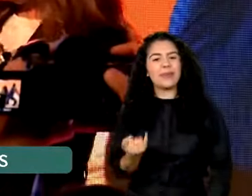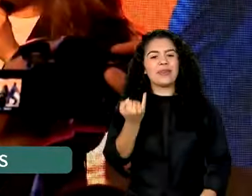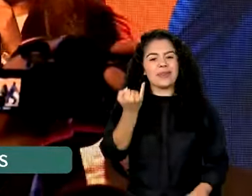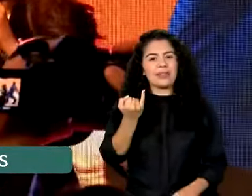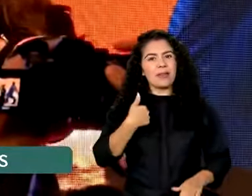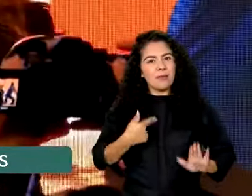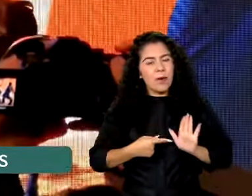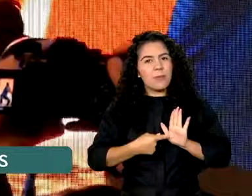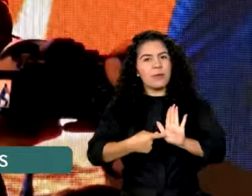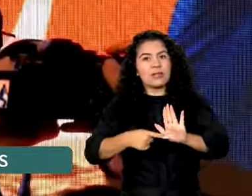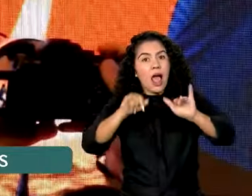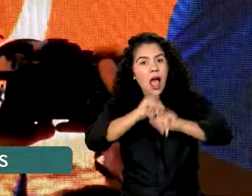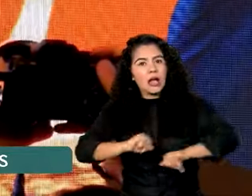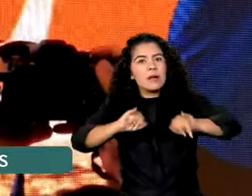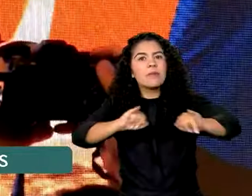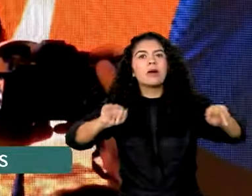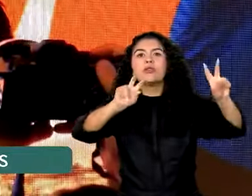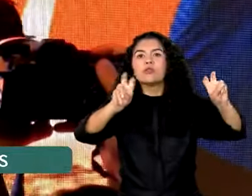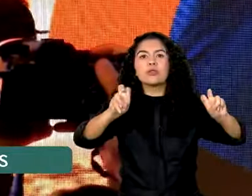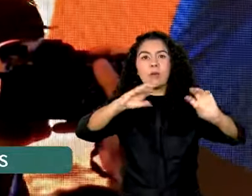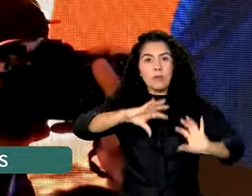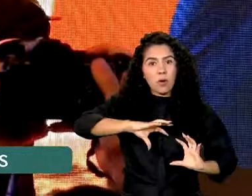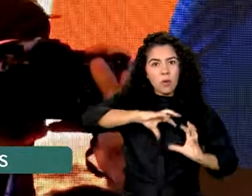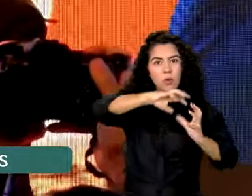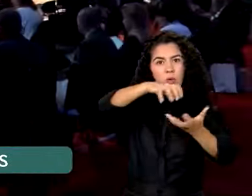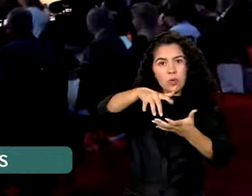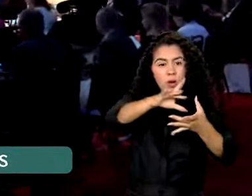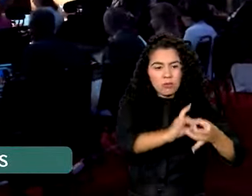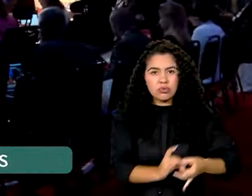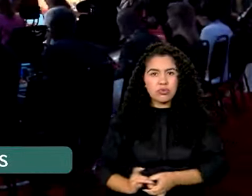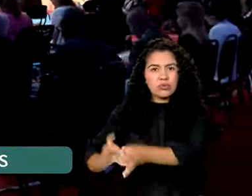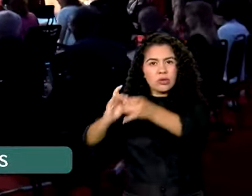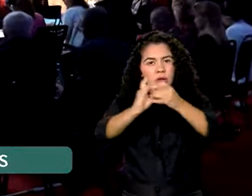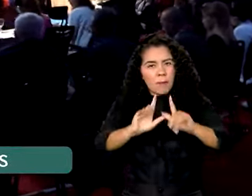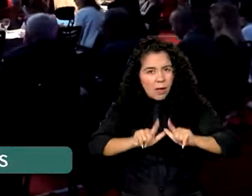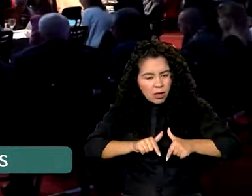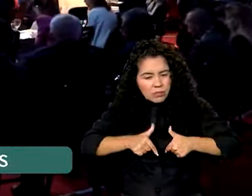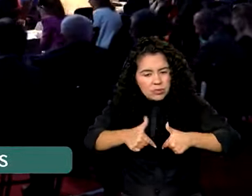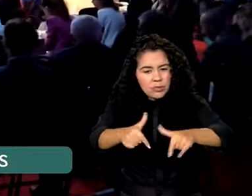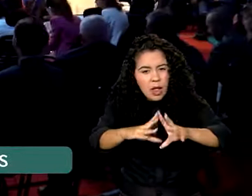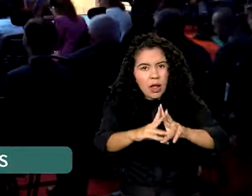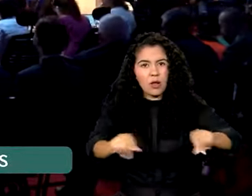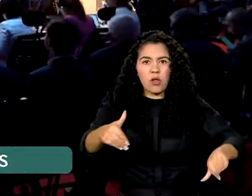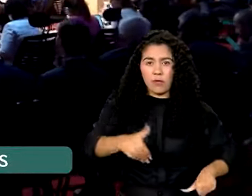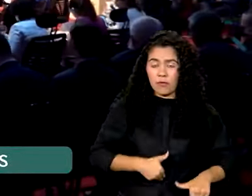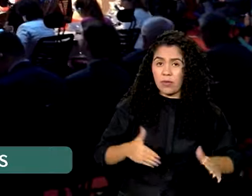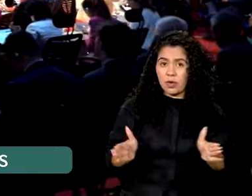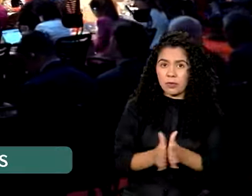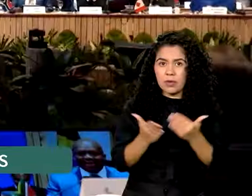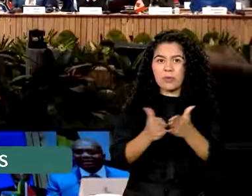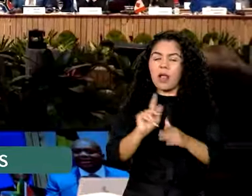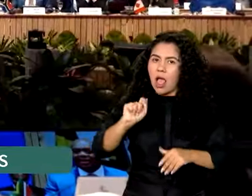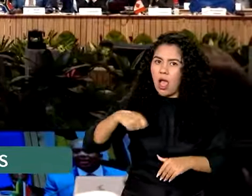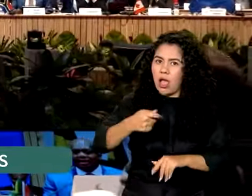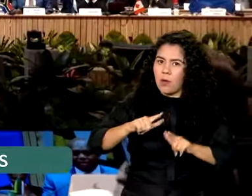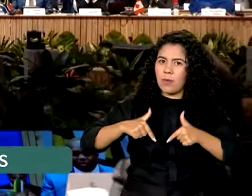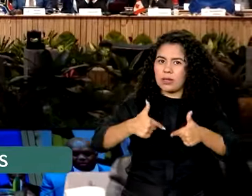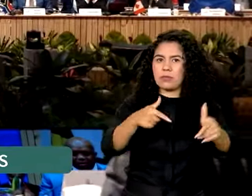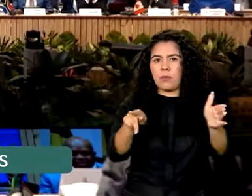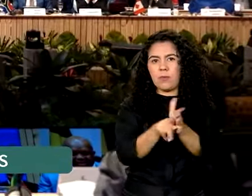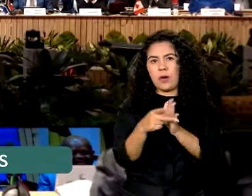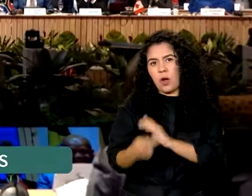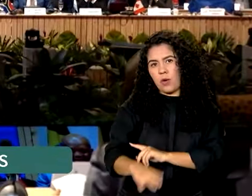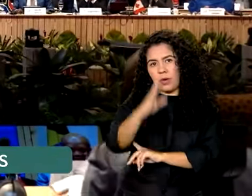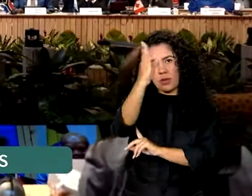uma campanha sobre a Aliança Global contra a Fome e a Pobreza, iniciativa proposta pelo governo brasileiro que atualmente